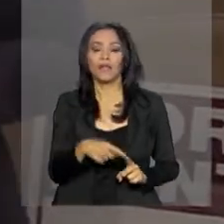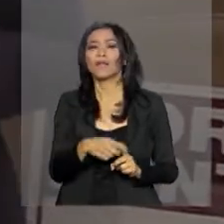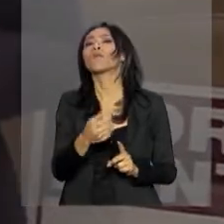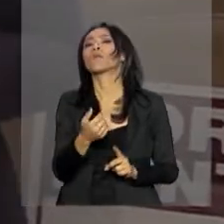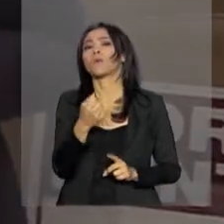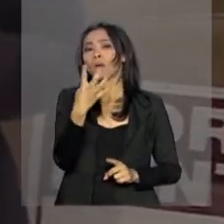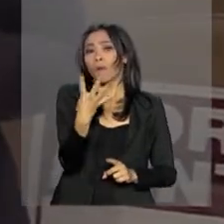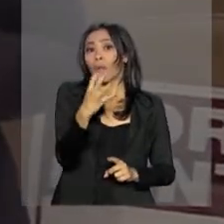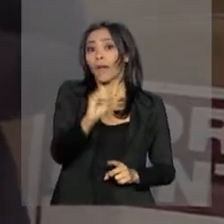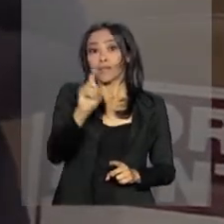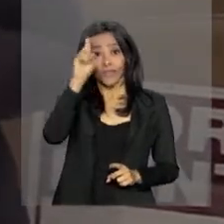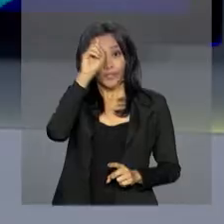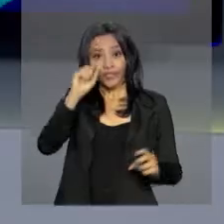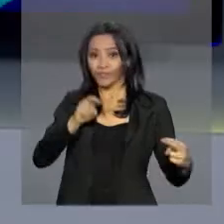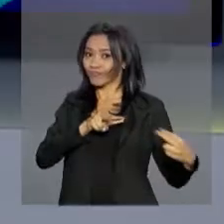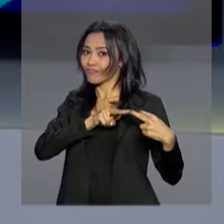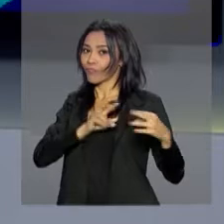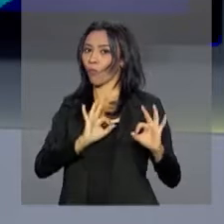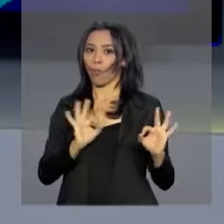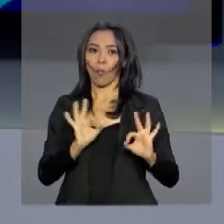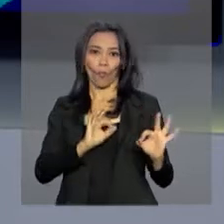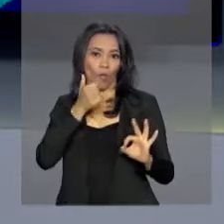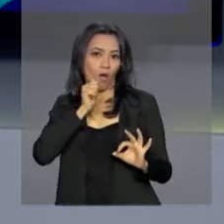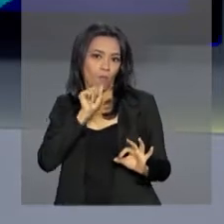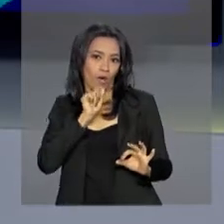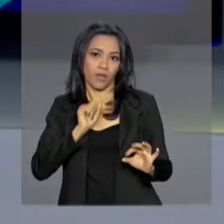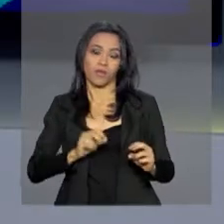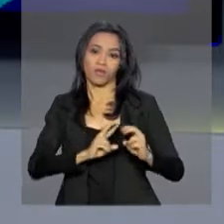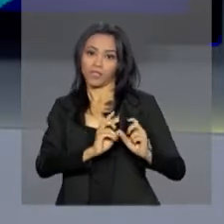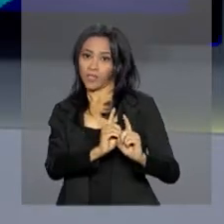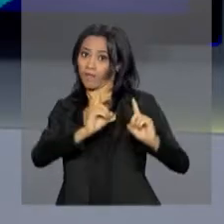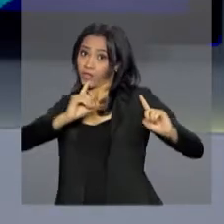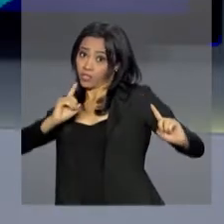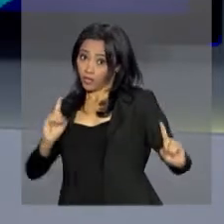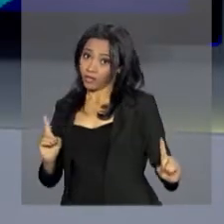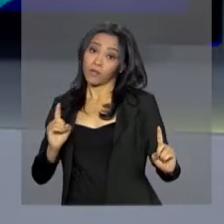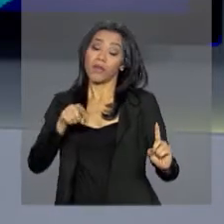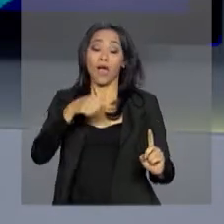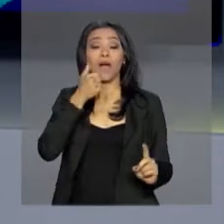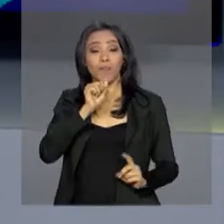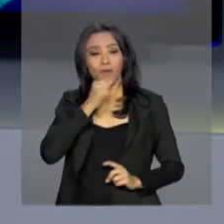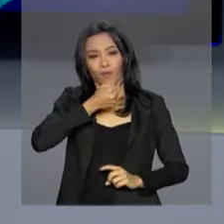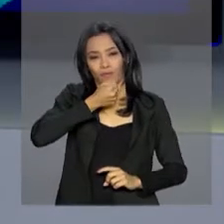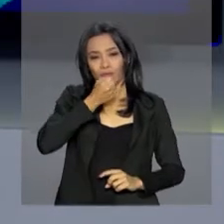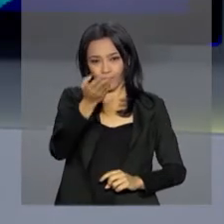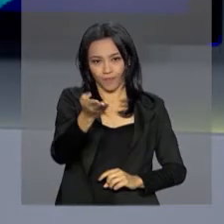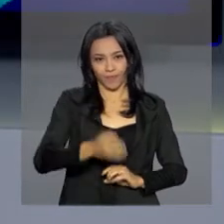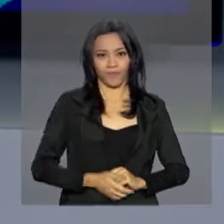mãe há 40 dias. Na saída do abrigo, a mãe conversou com a imprensa.